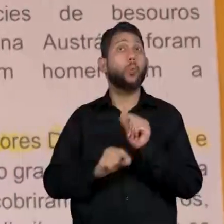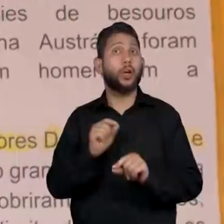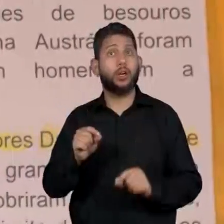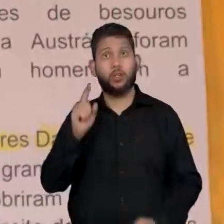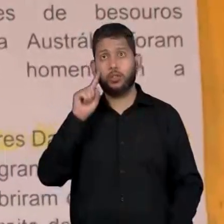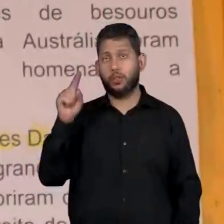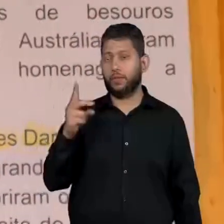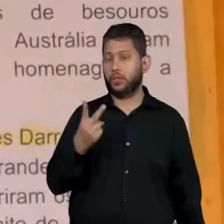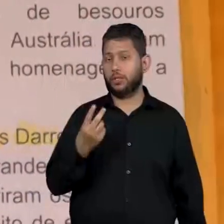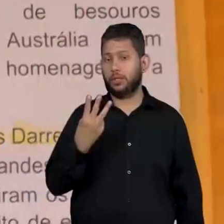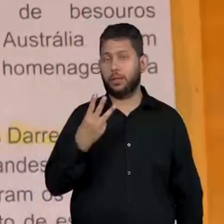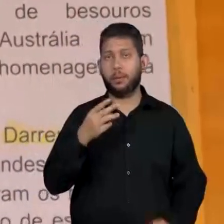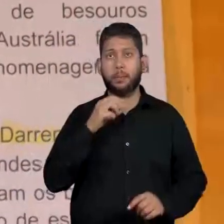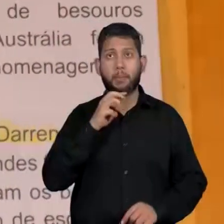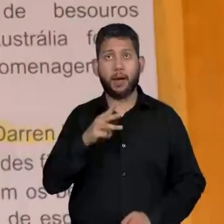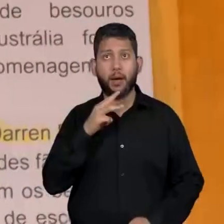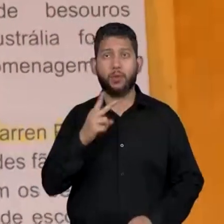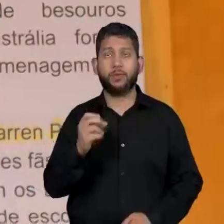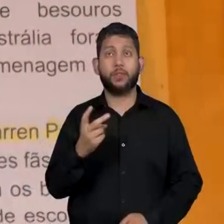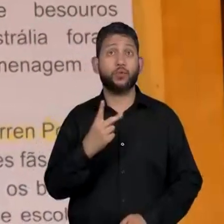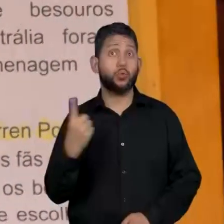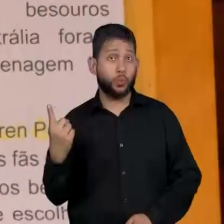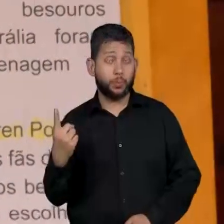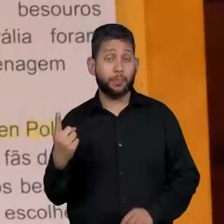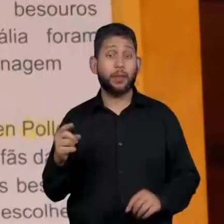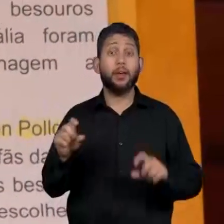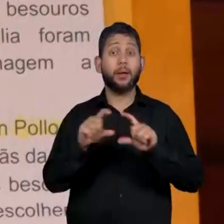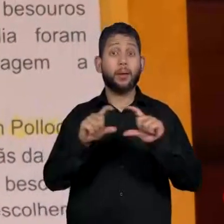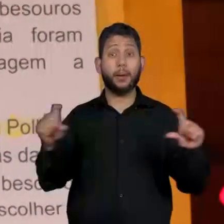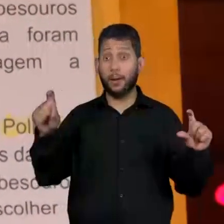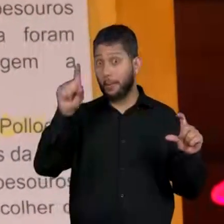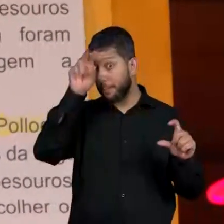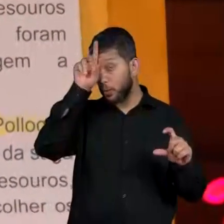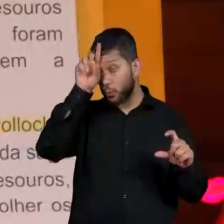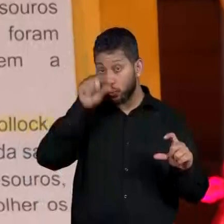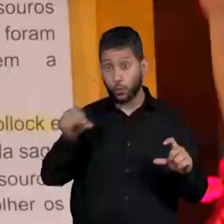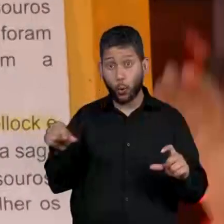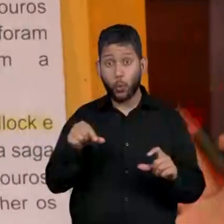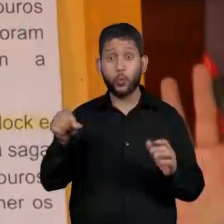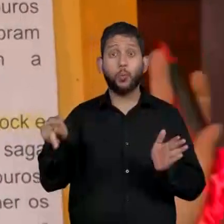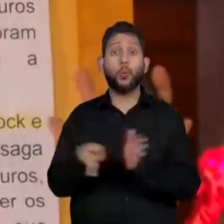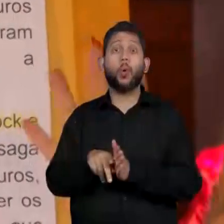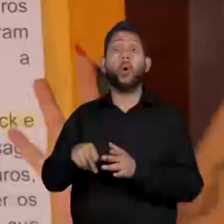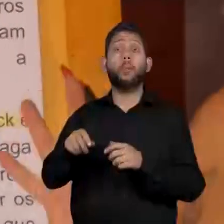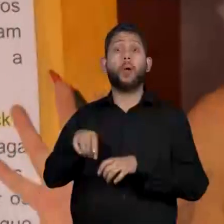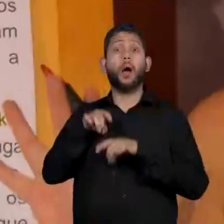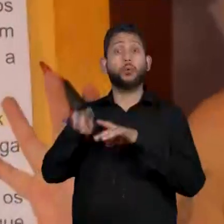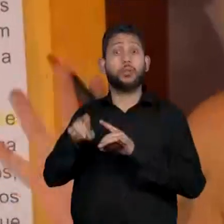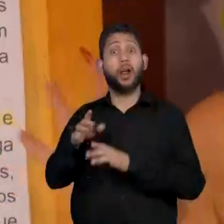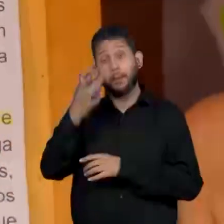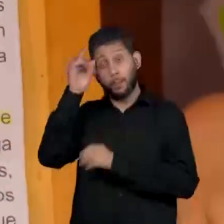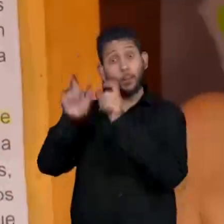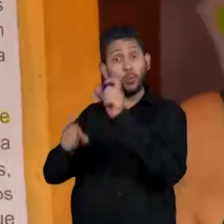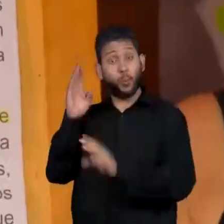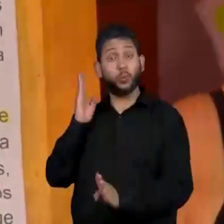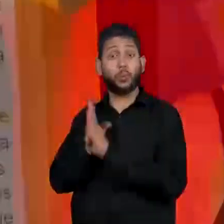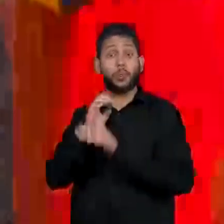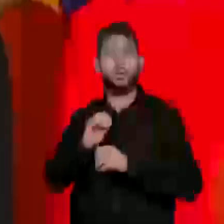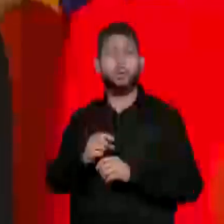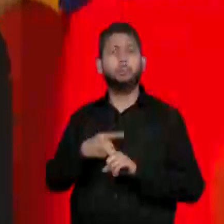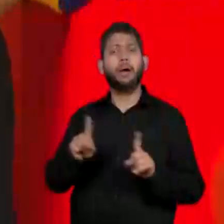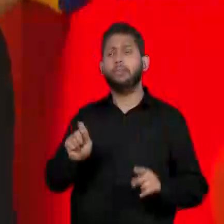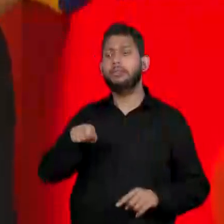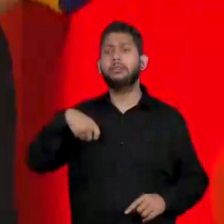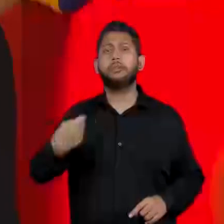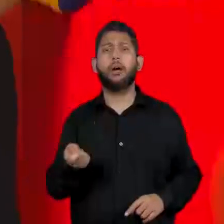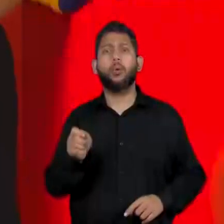besouros descobertos na Austrália recebem nomes de pokémons. Aí, para. Aí, vocês vão falar assim, professora, espera